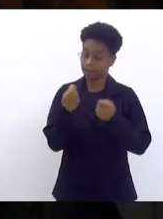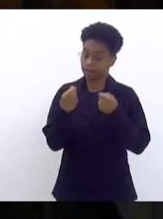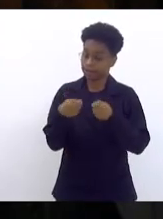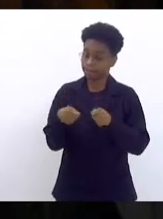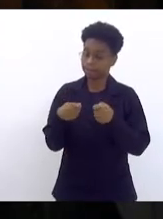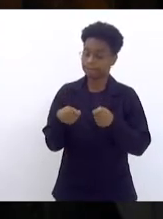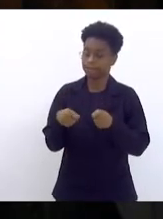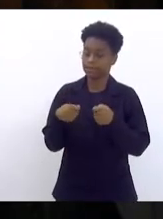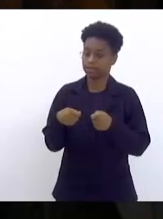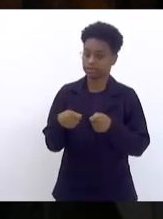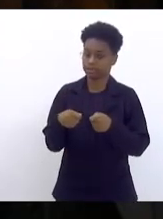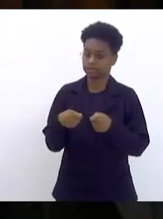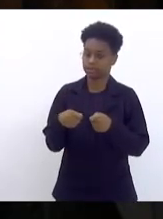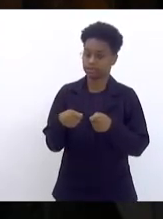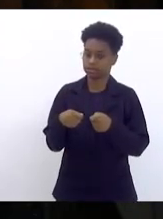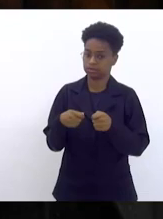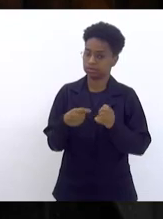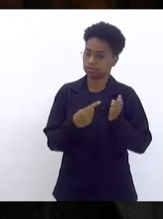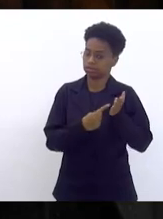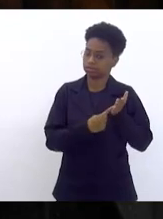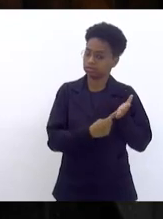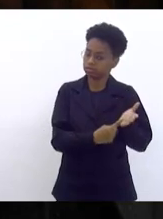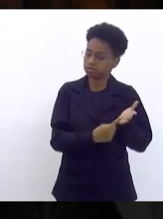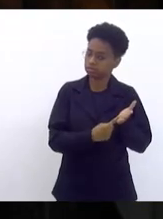consensos.